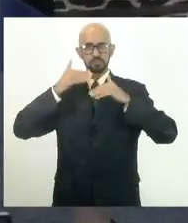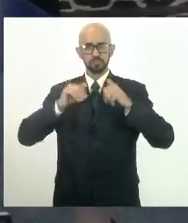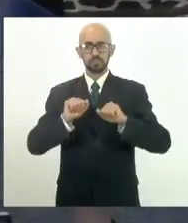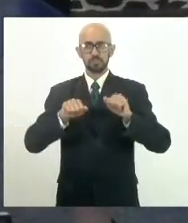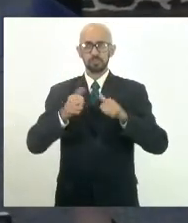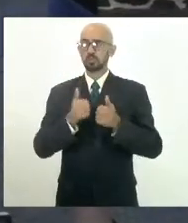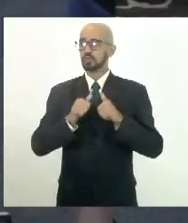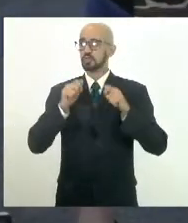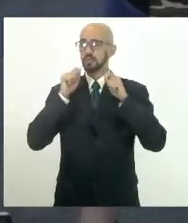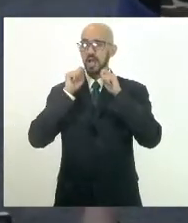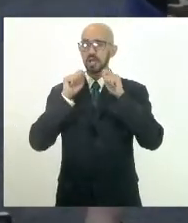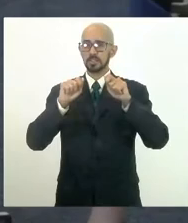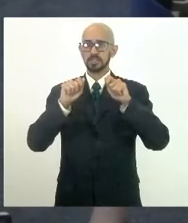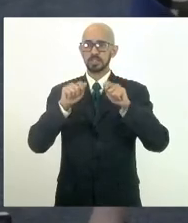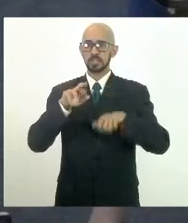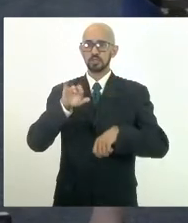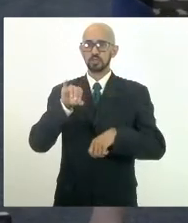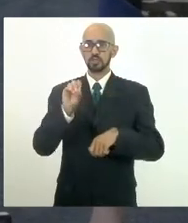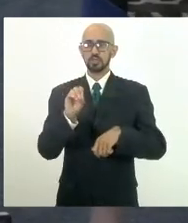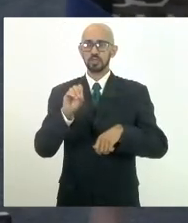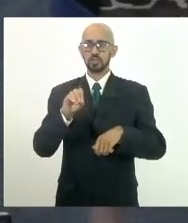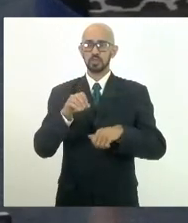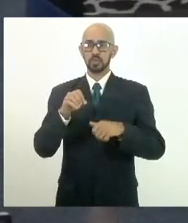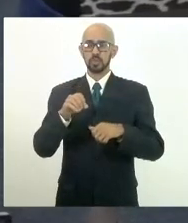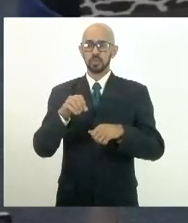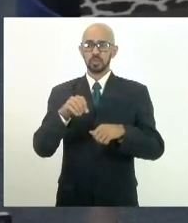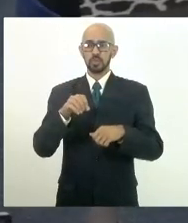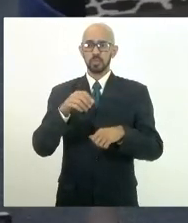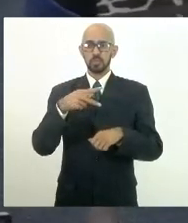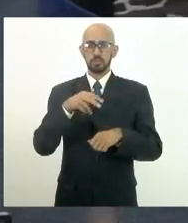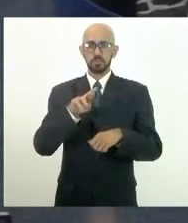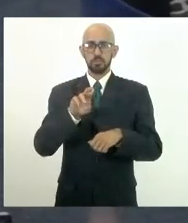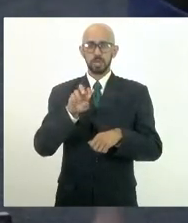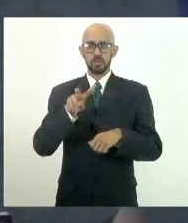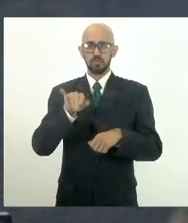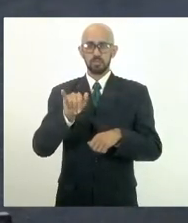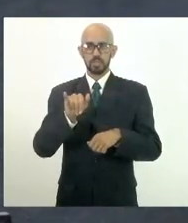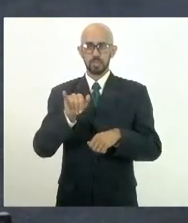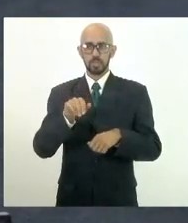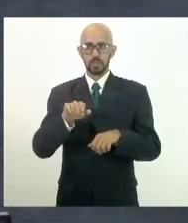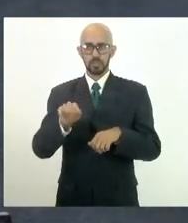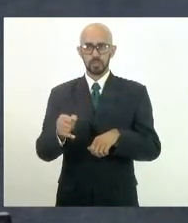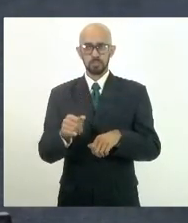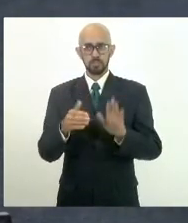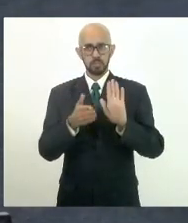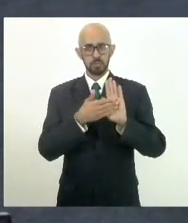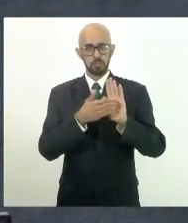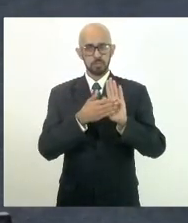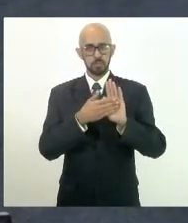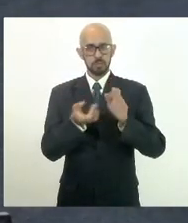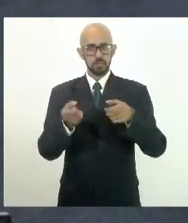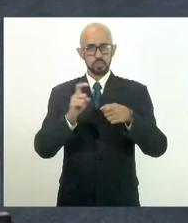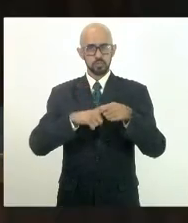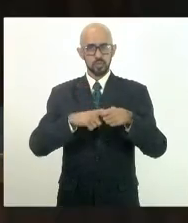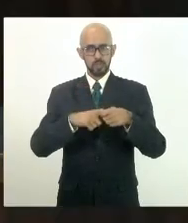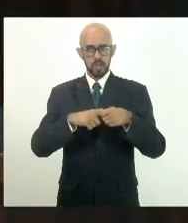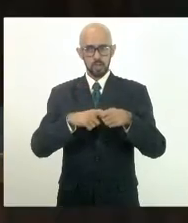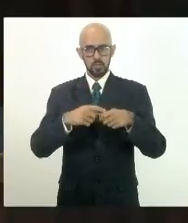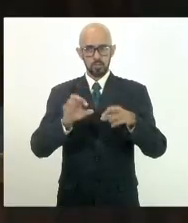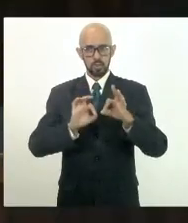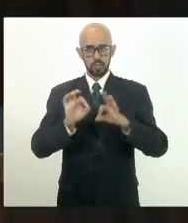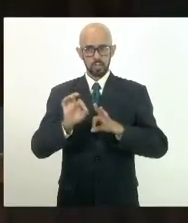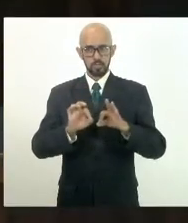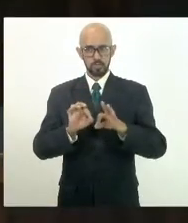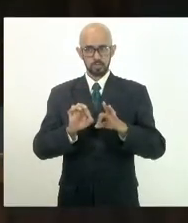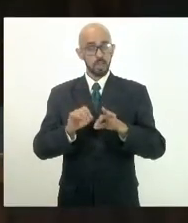Rio Previdência. Então, eu queria propor essa possibilidade para que a volte com o projeto. Tem um outro projeto de minha